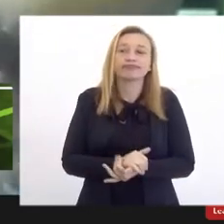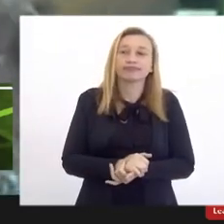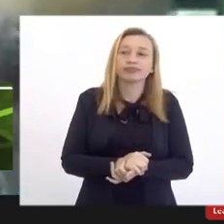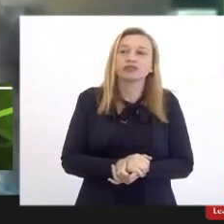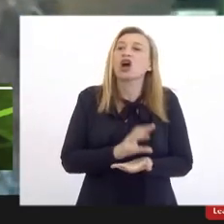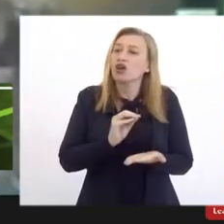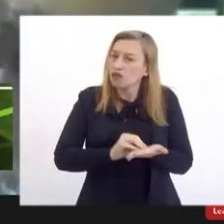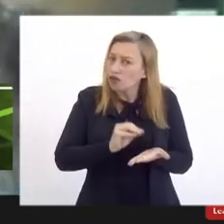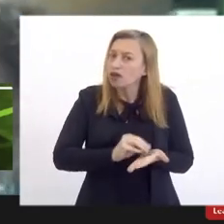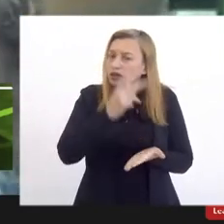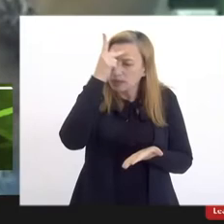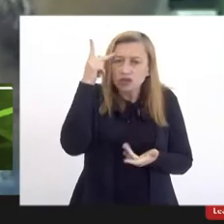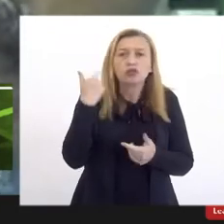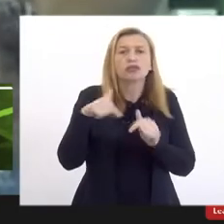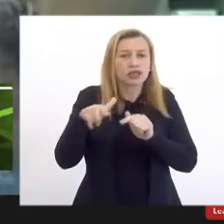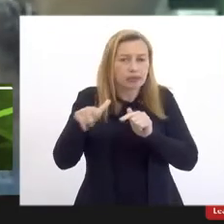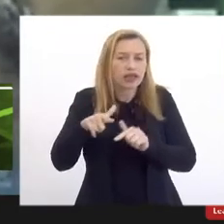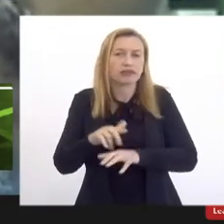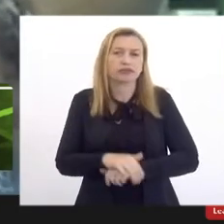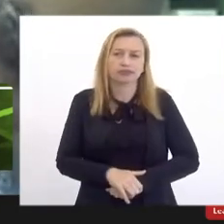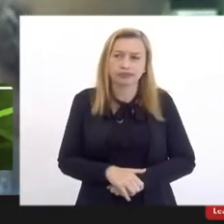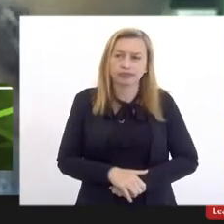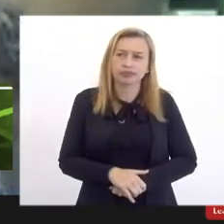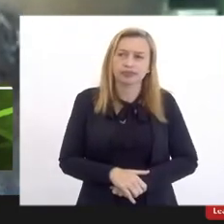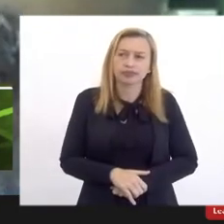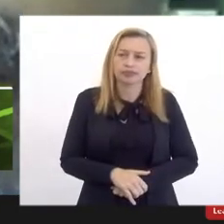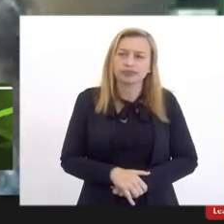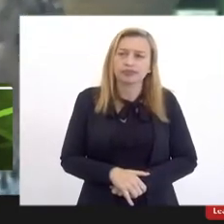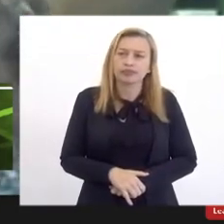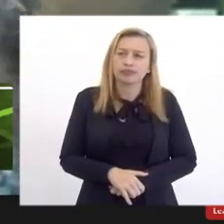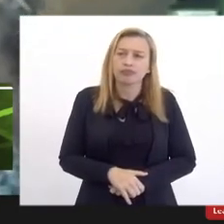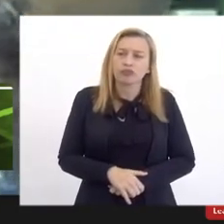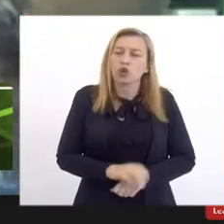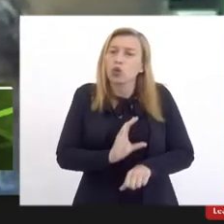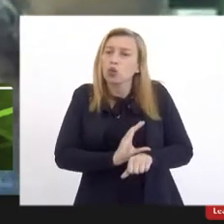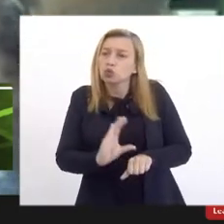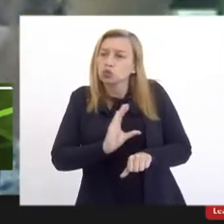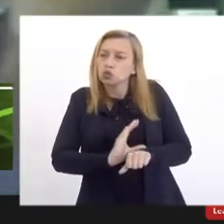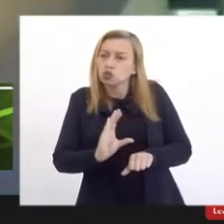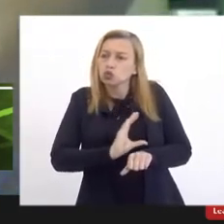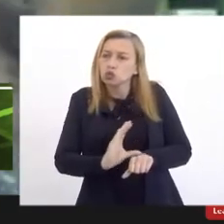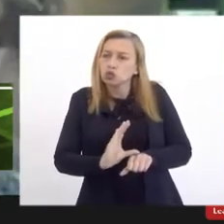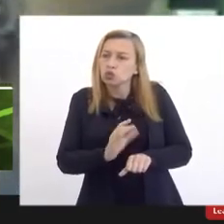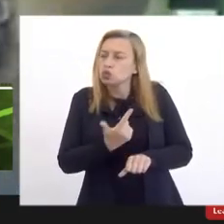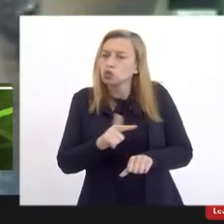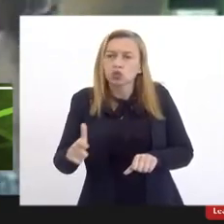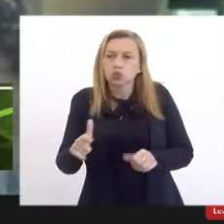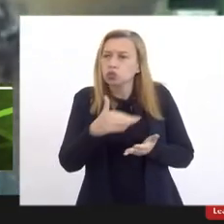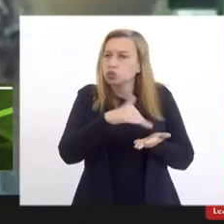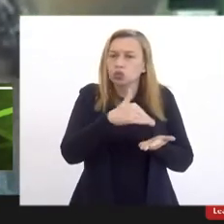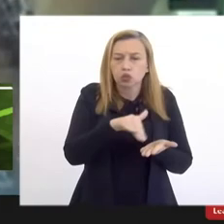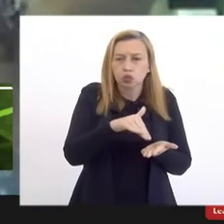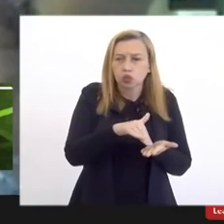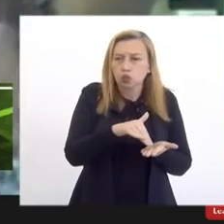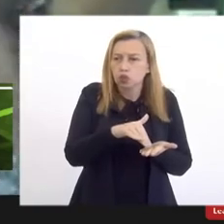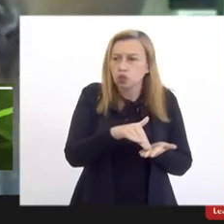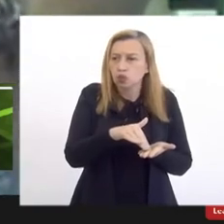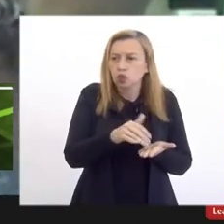Falta o pessoal, falta o quadro administrativo. Os cursos não têm secretário nem